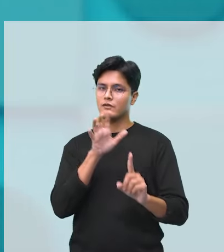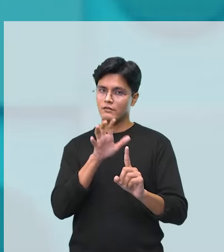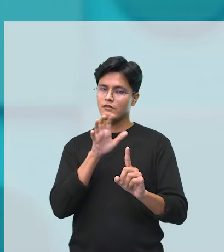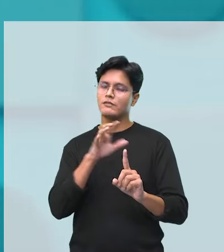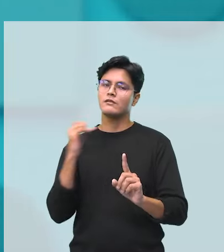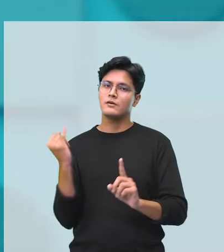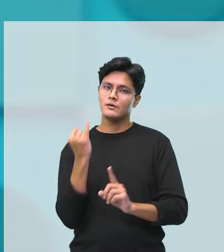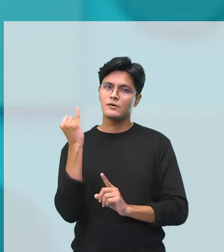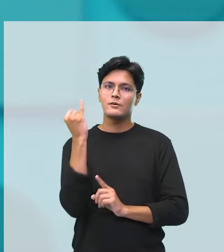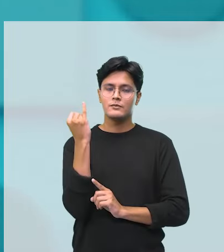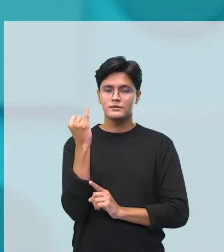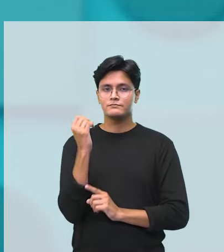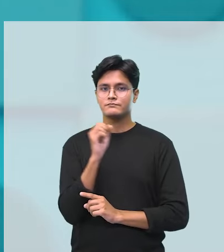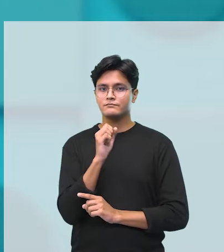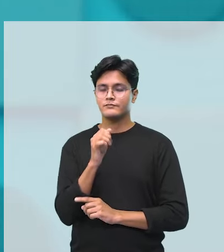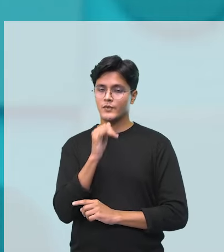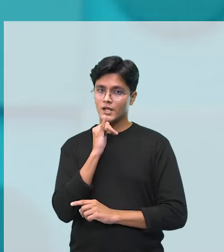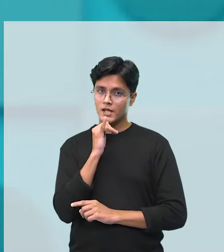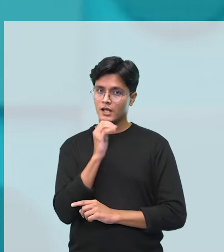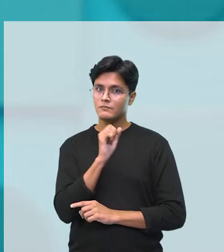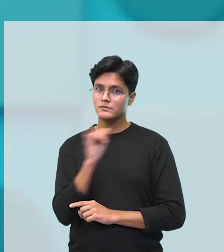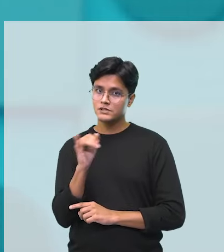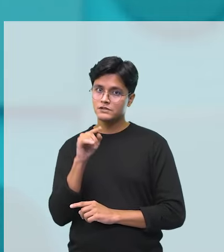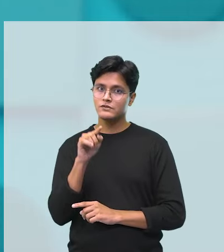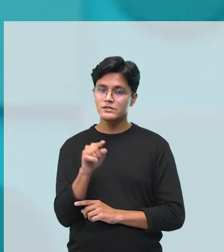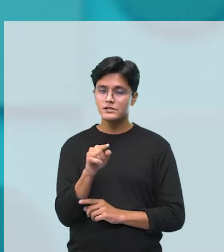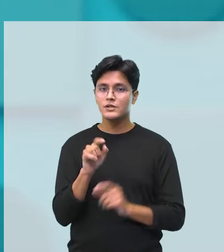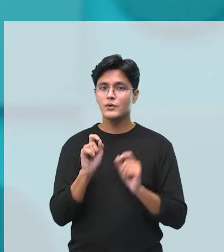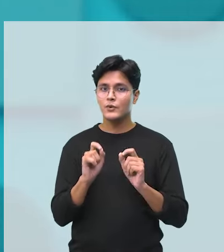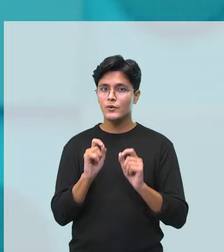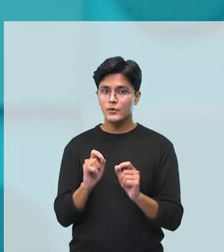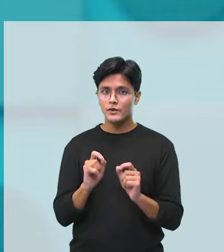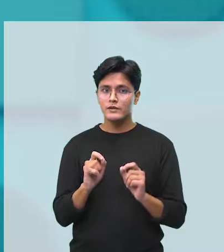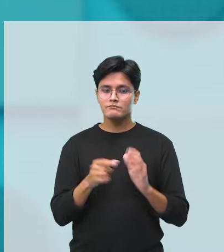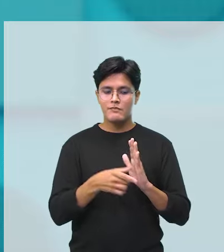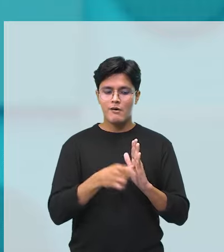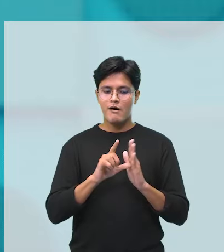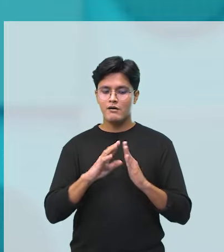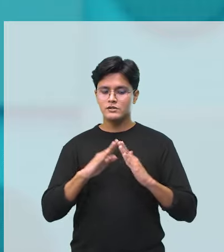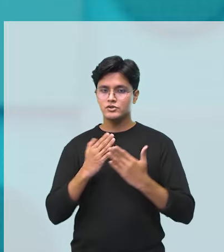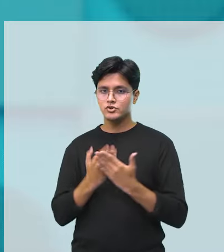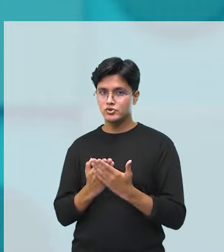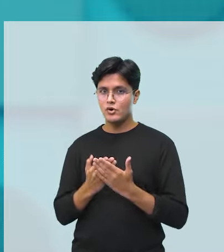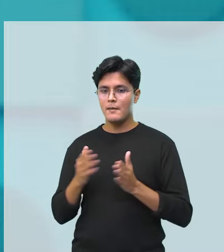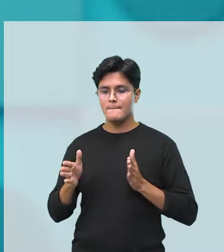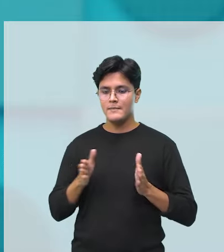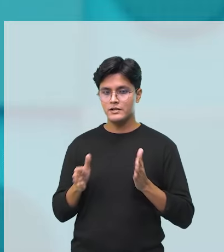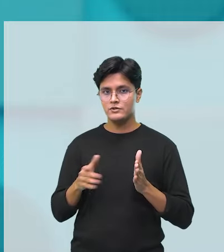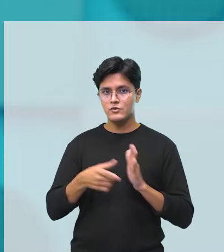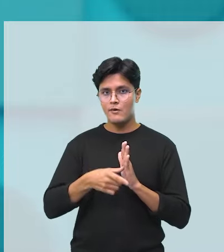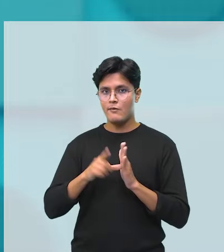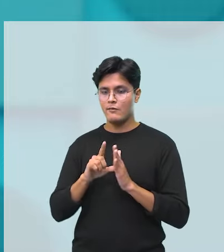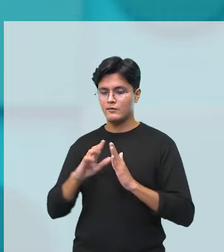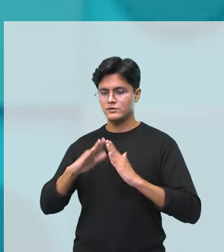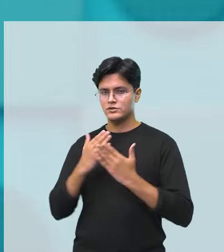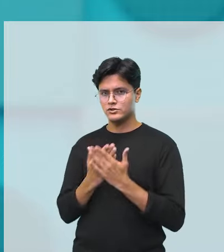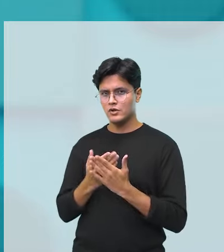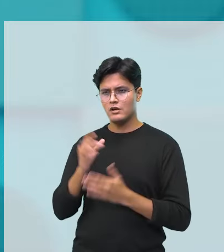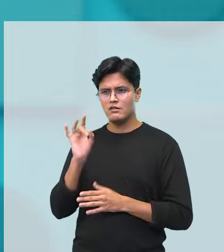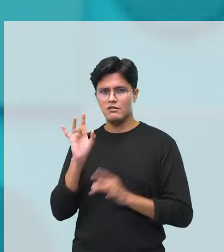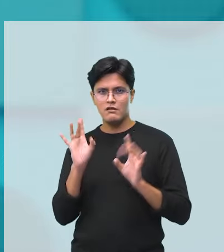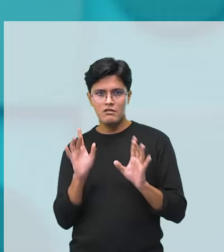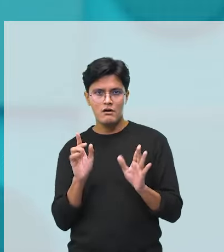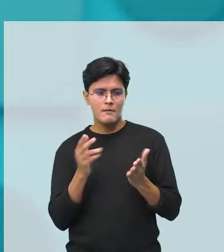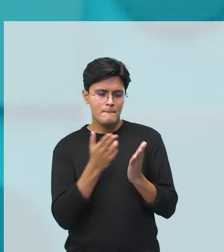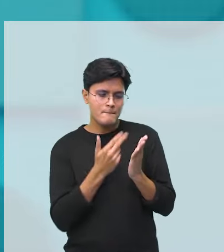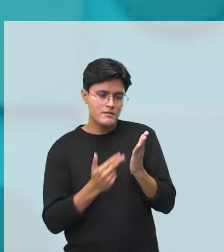não faz um bom pré-escolar, que a pensa assim, ah, mas vai lá só pintar? não,